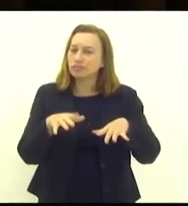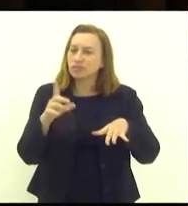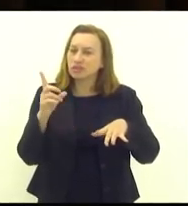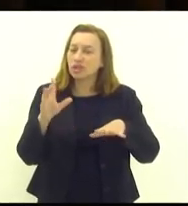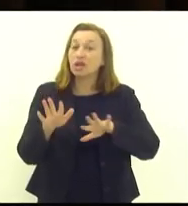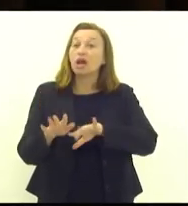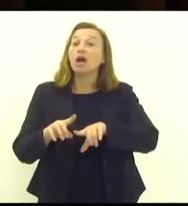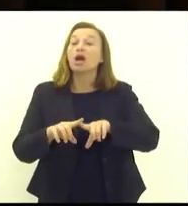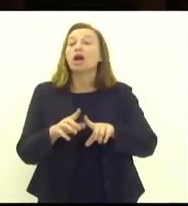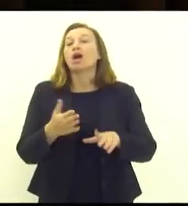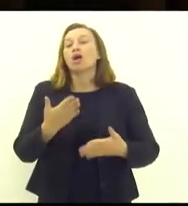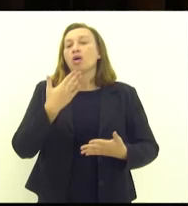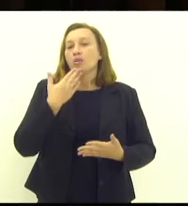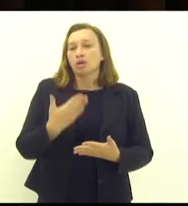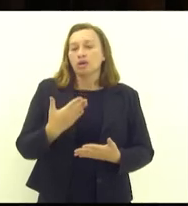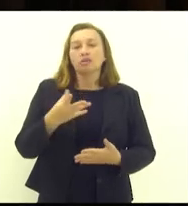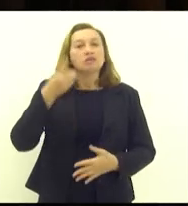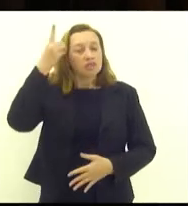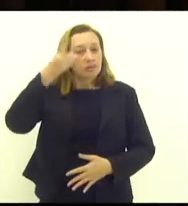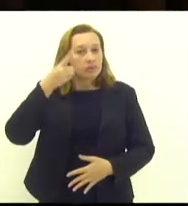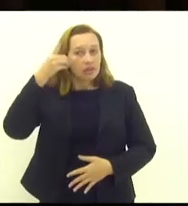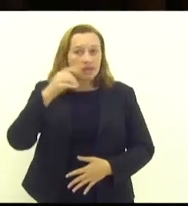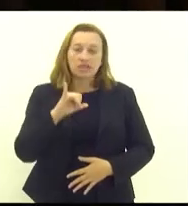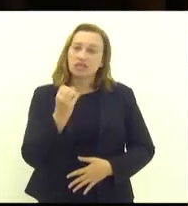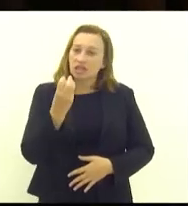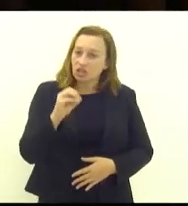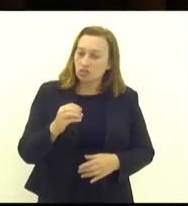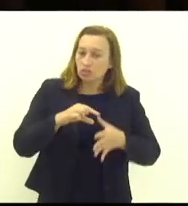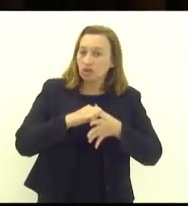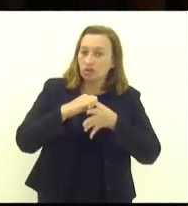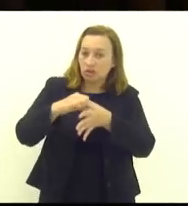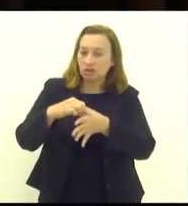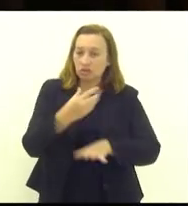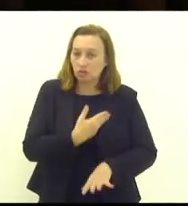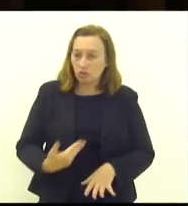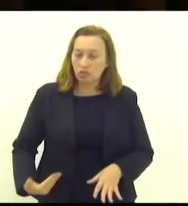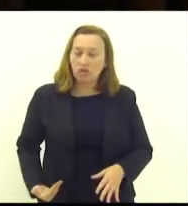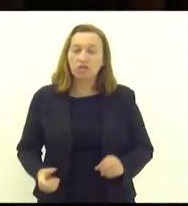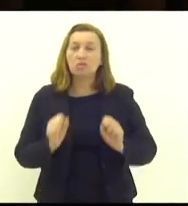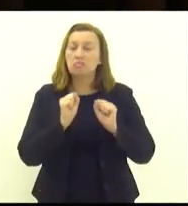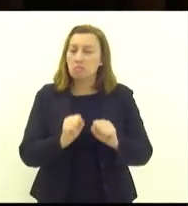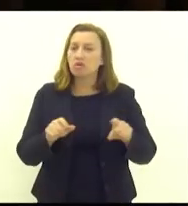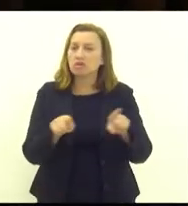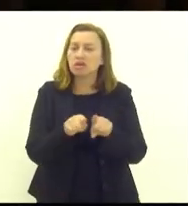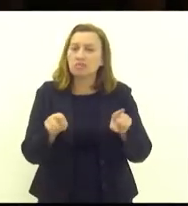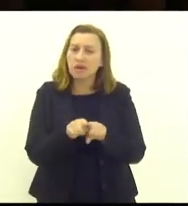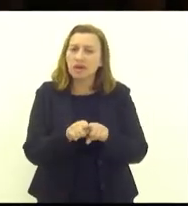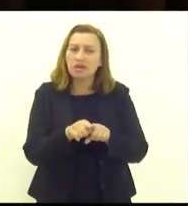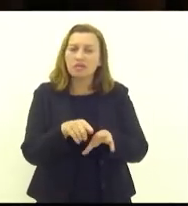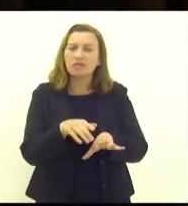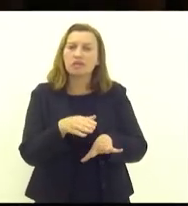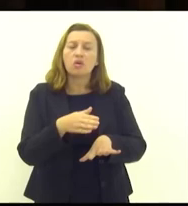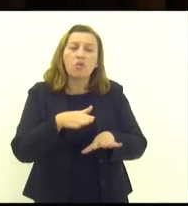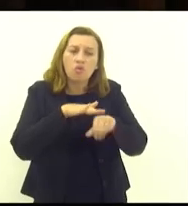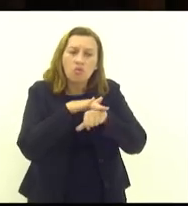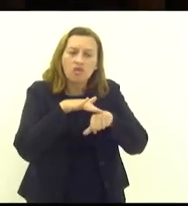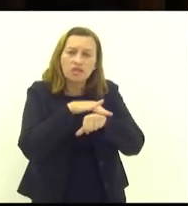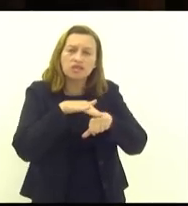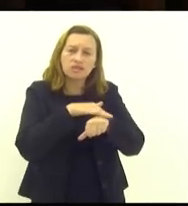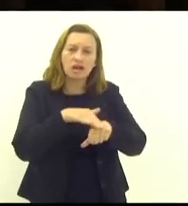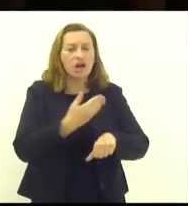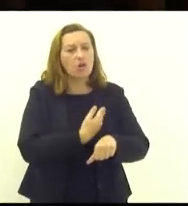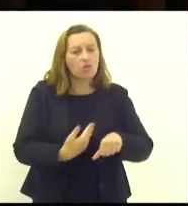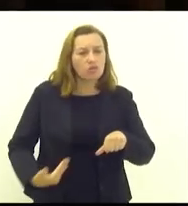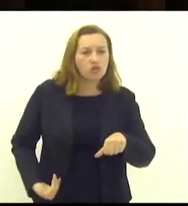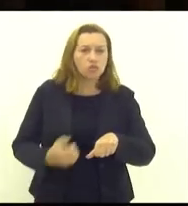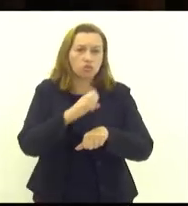ao deputado Serginho, que é o líder do governo para que possa também reforçar, interceder junto ao governo